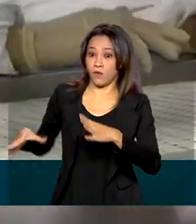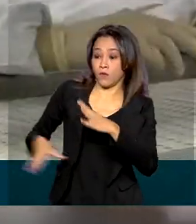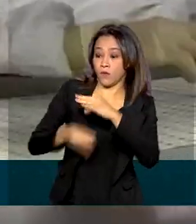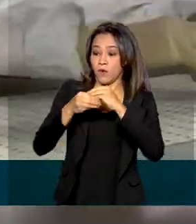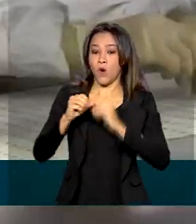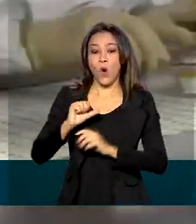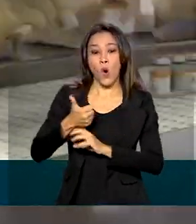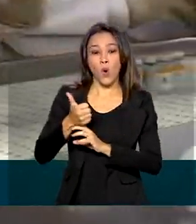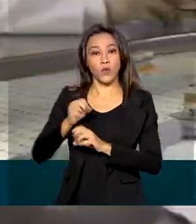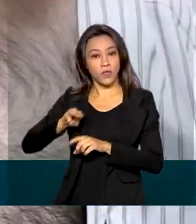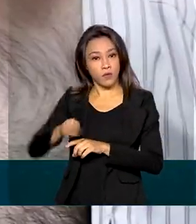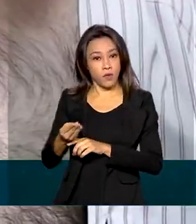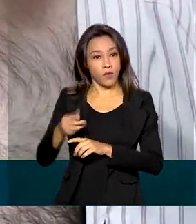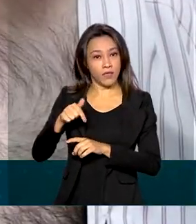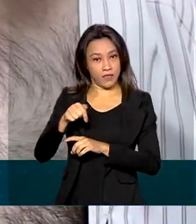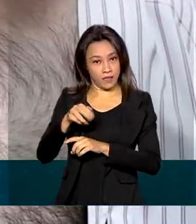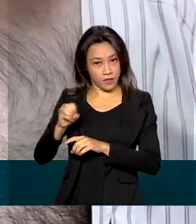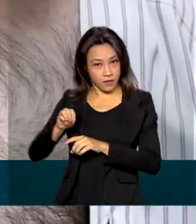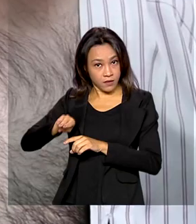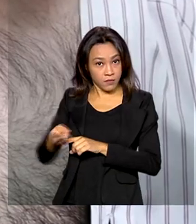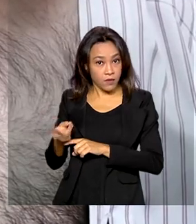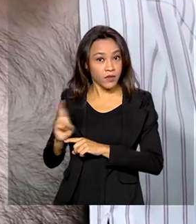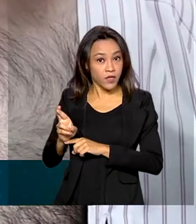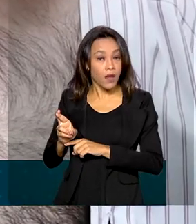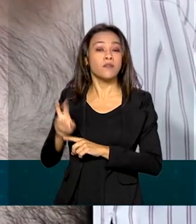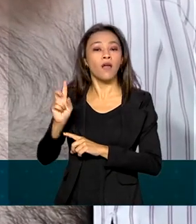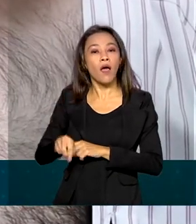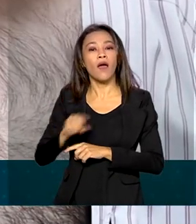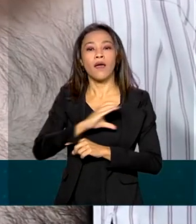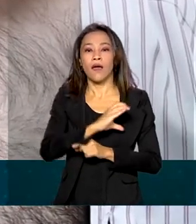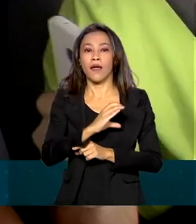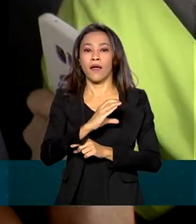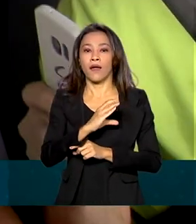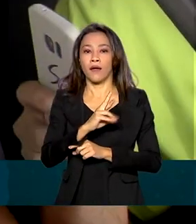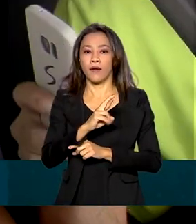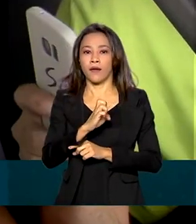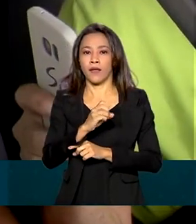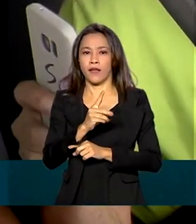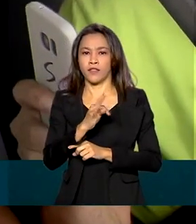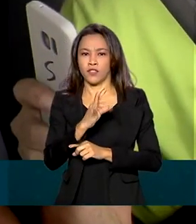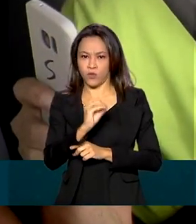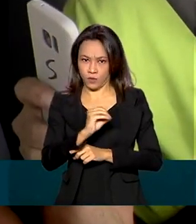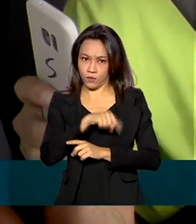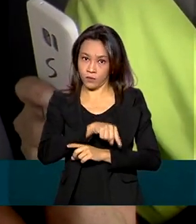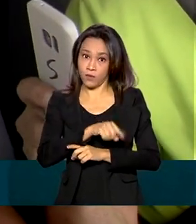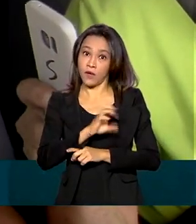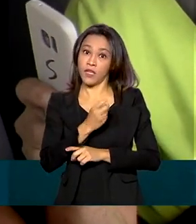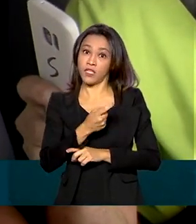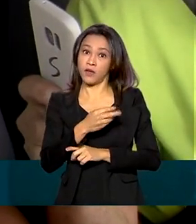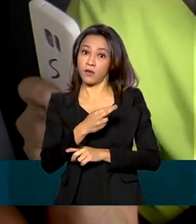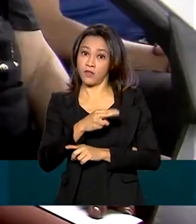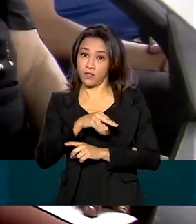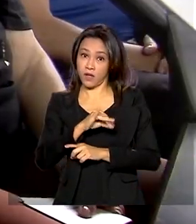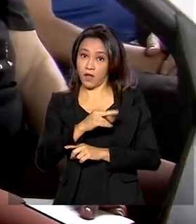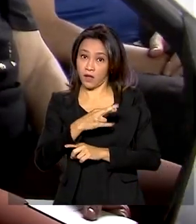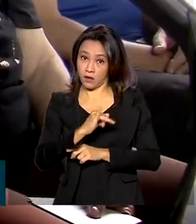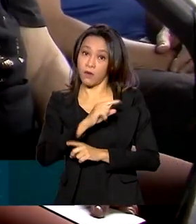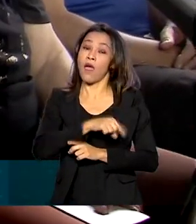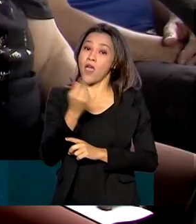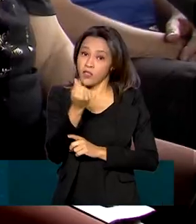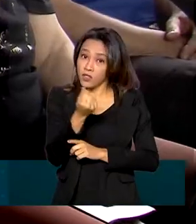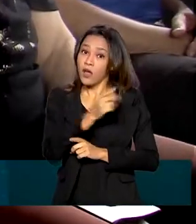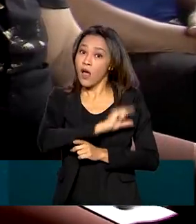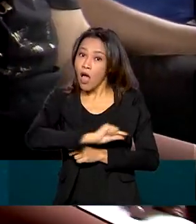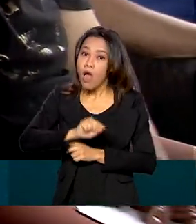bilhões e 700 milhões de reais em créditos extraordinários. Os recursos são destinados a despesas